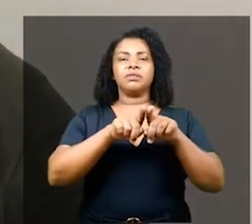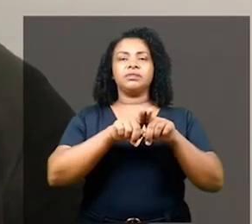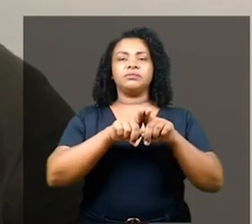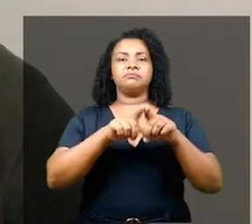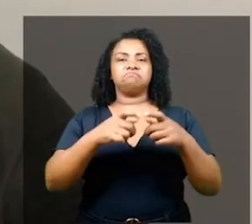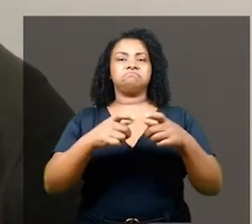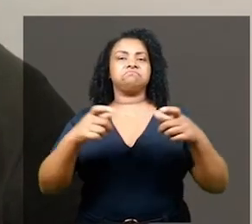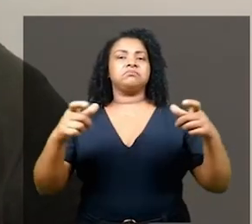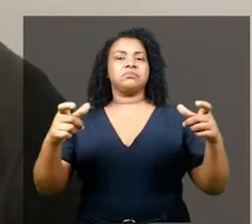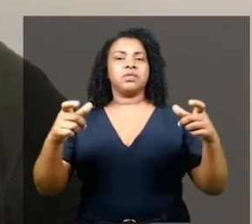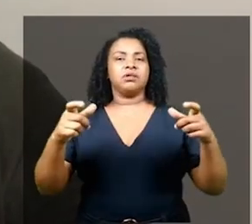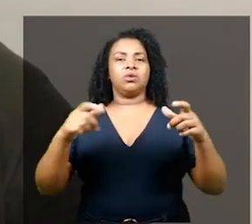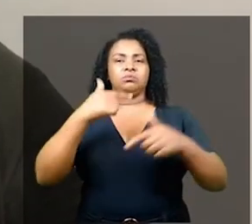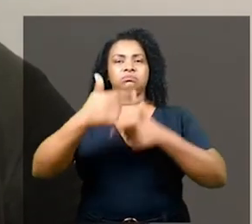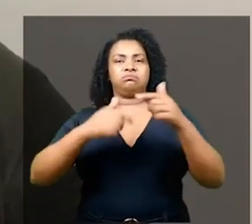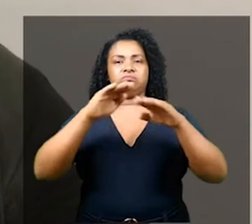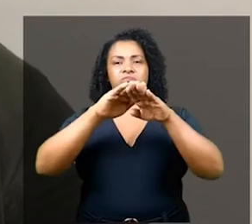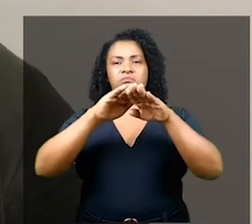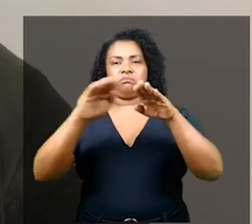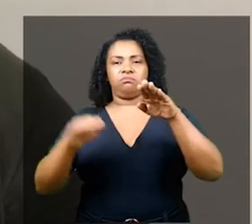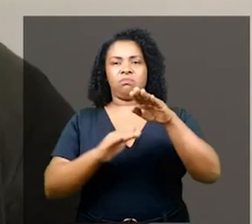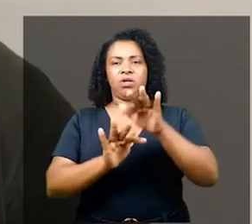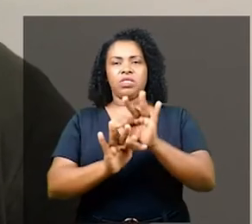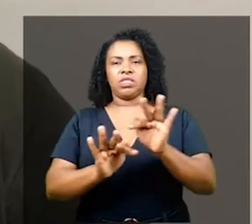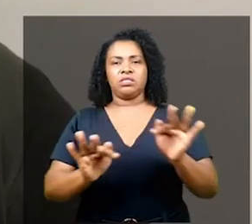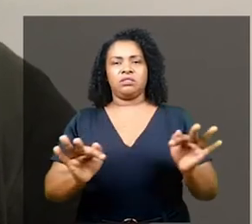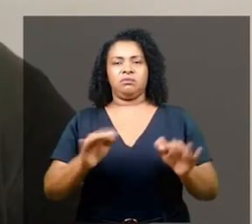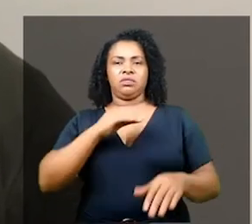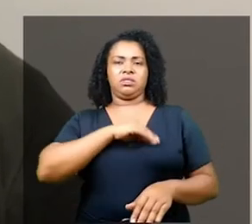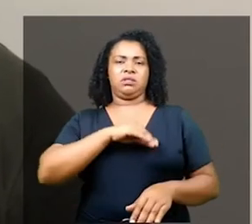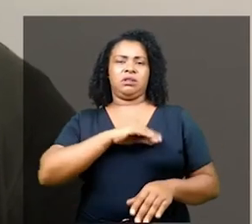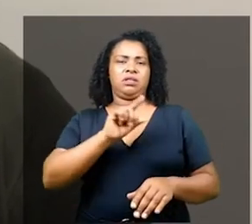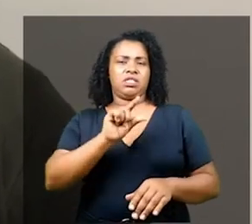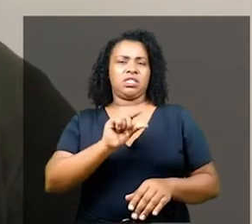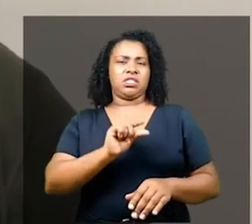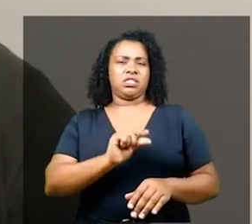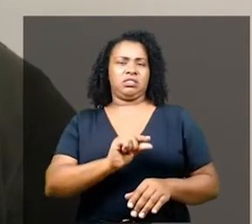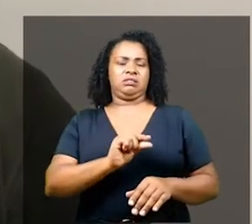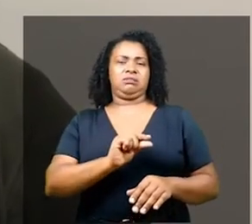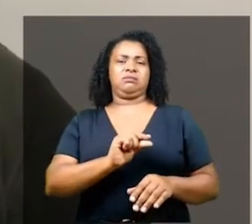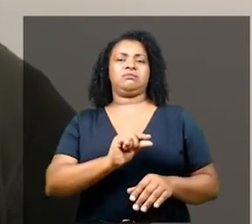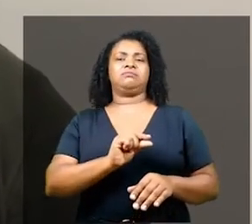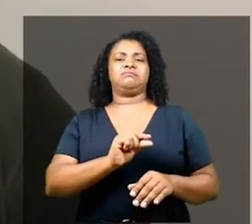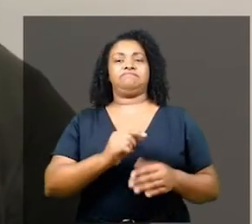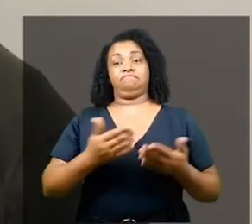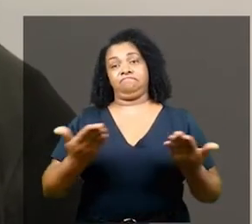majoritariamente os subempregos com as menores pagas do mercado de trabalho,